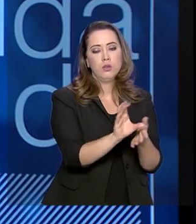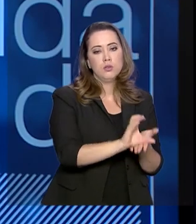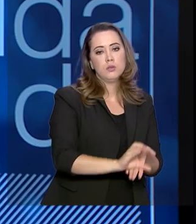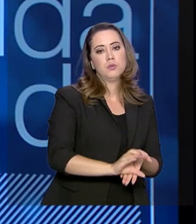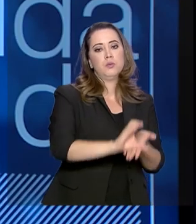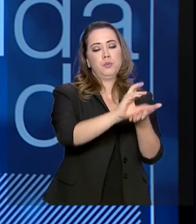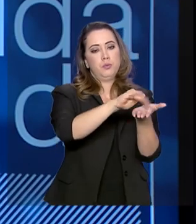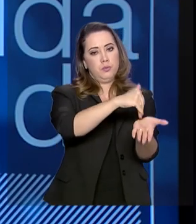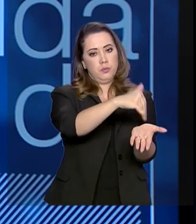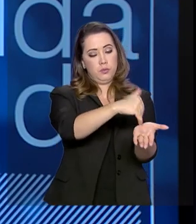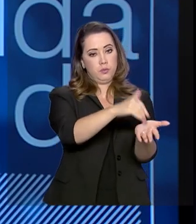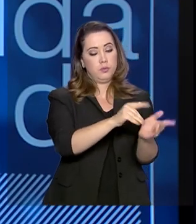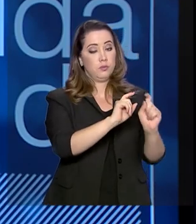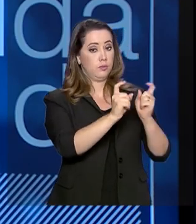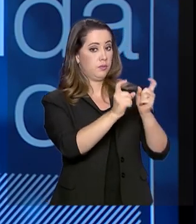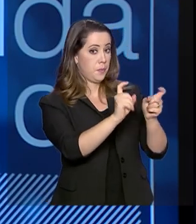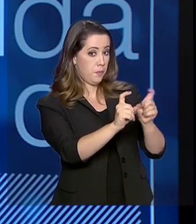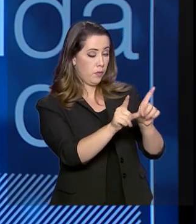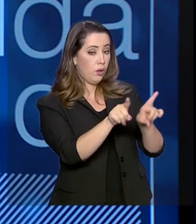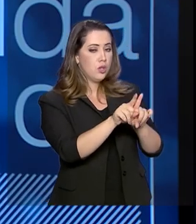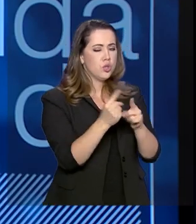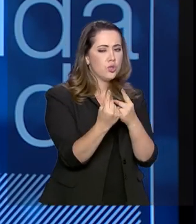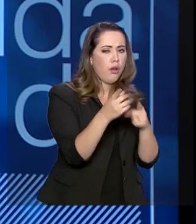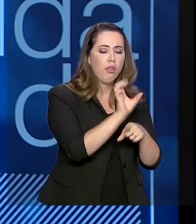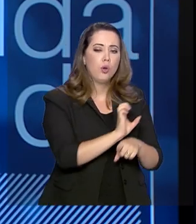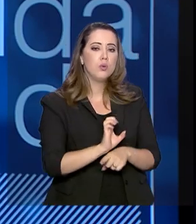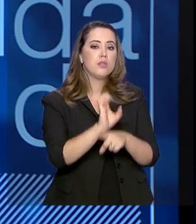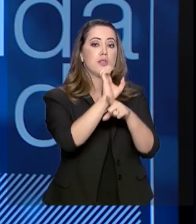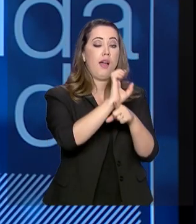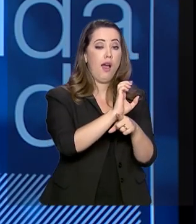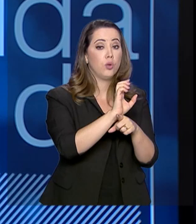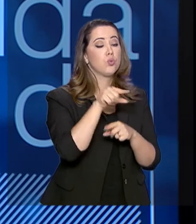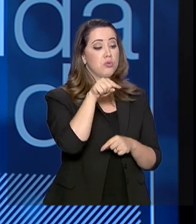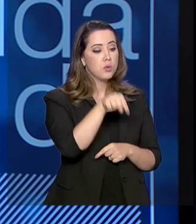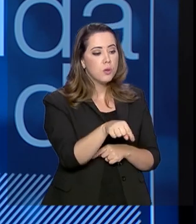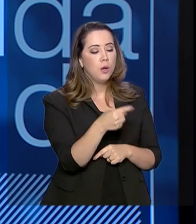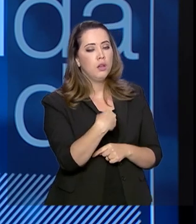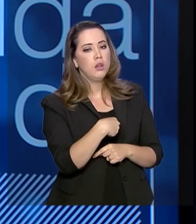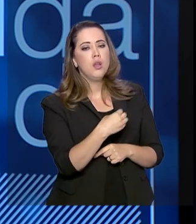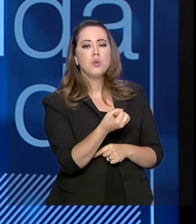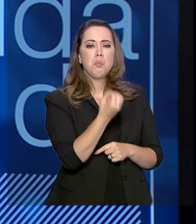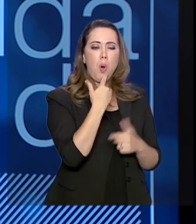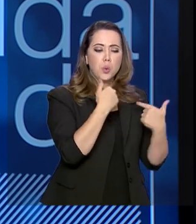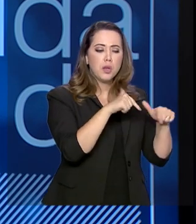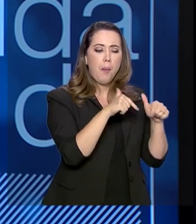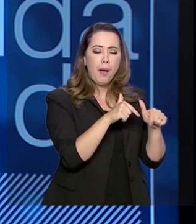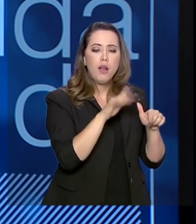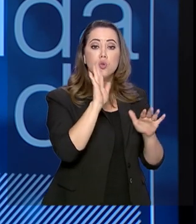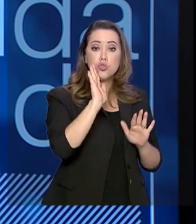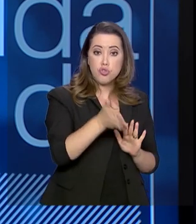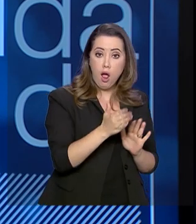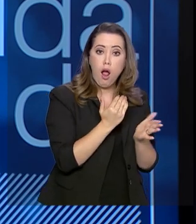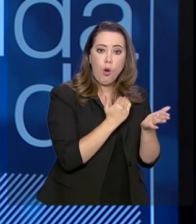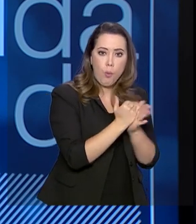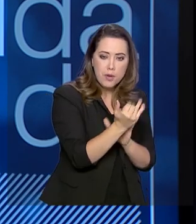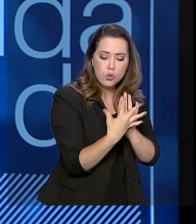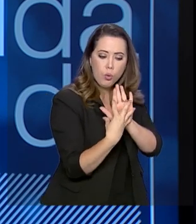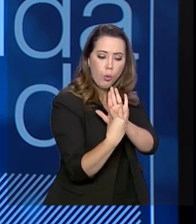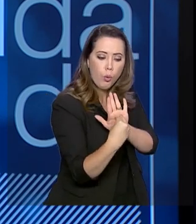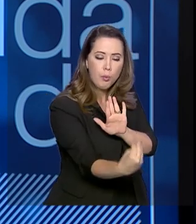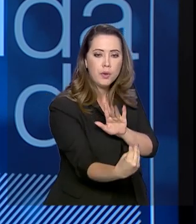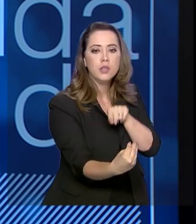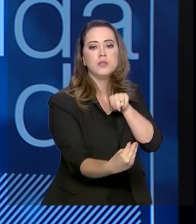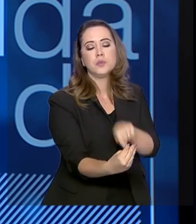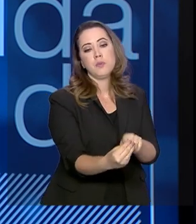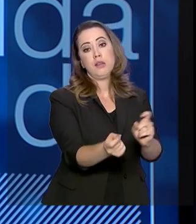dos Secretários de Administração dos Estados. E muitas dessas boas práticas estão sendo replicadas no